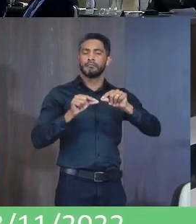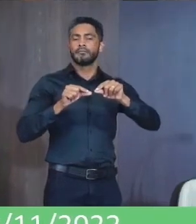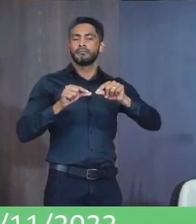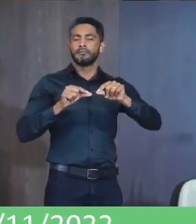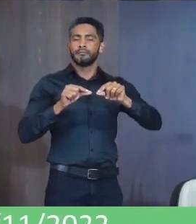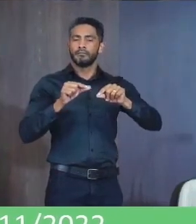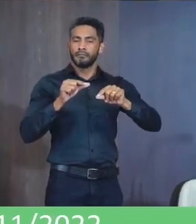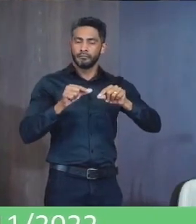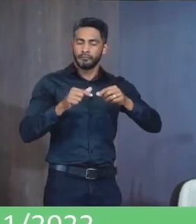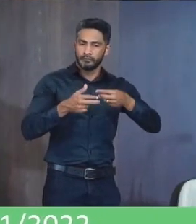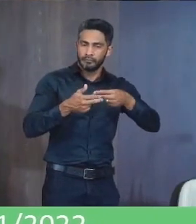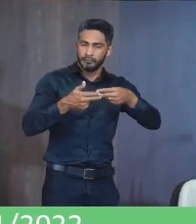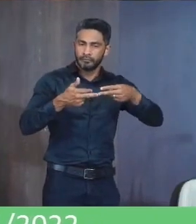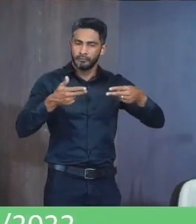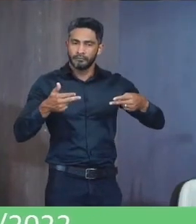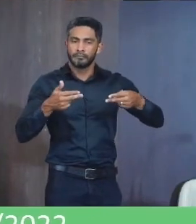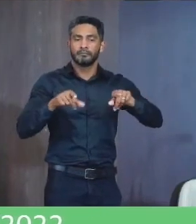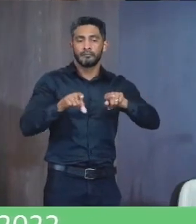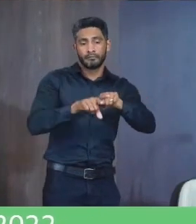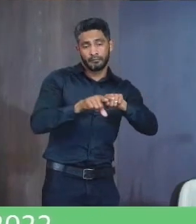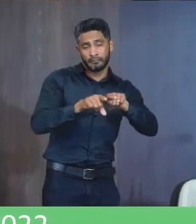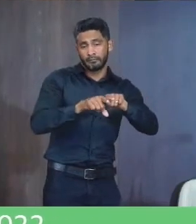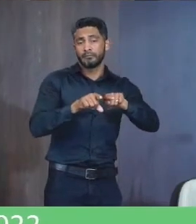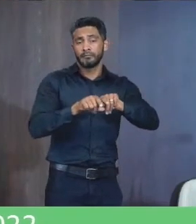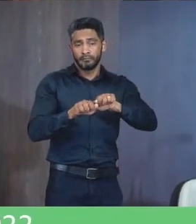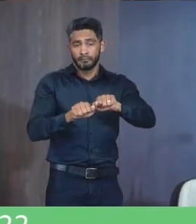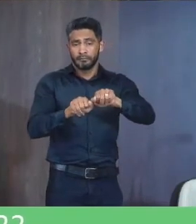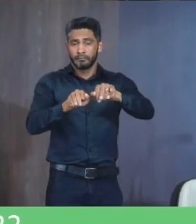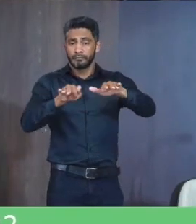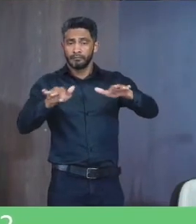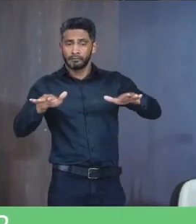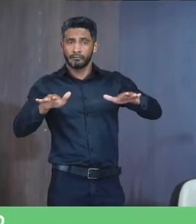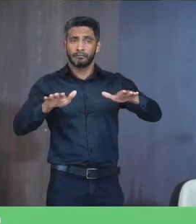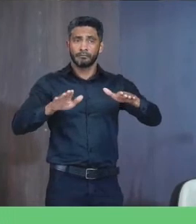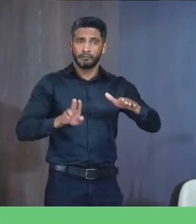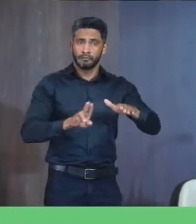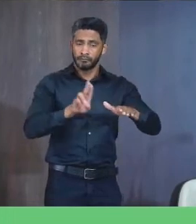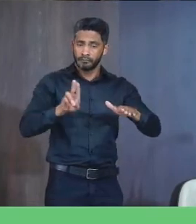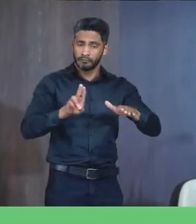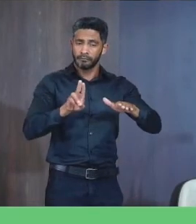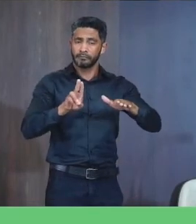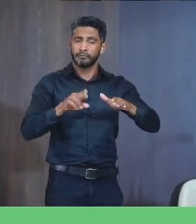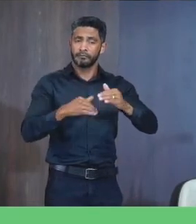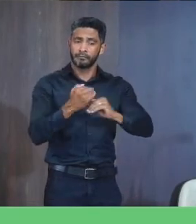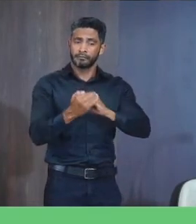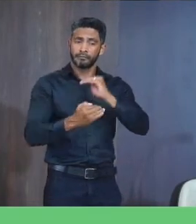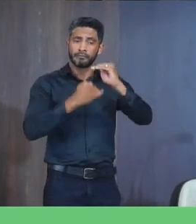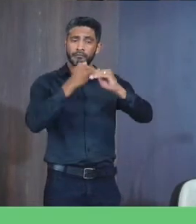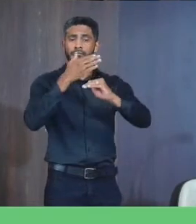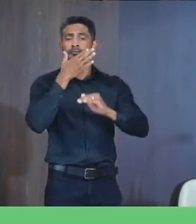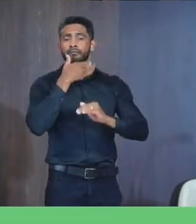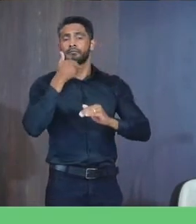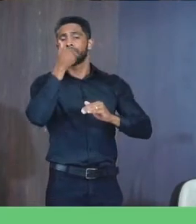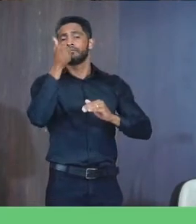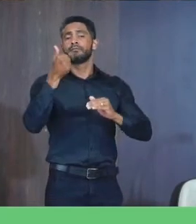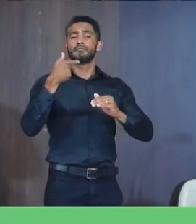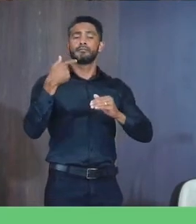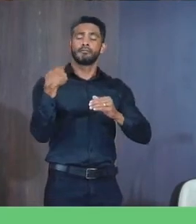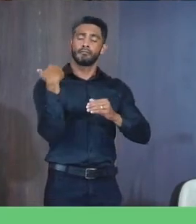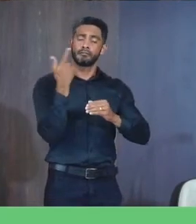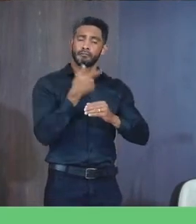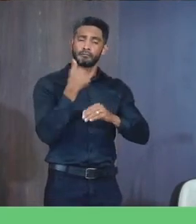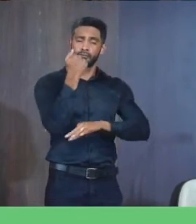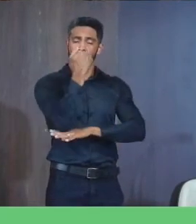Da rede Coletora De esgoto E promovam O compartilhamento Dos investimentos Realizados Contribuindo Para a melhoria Das condições